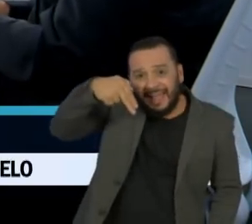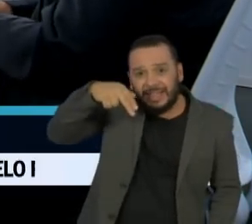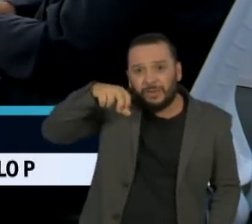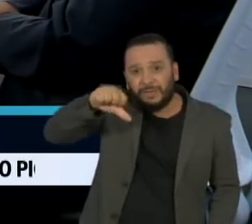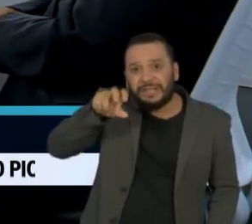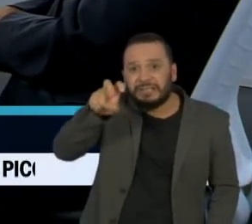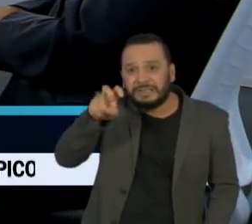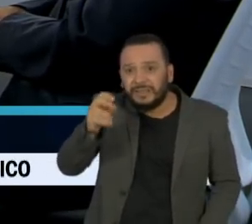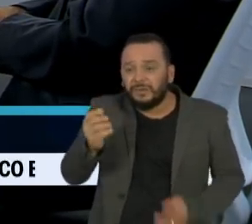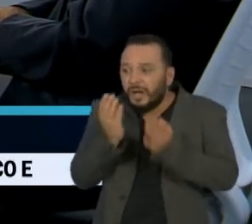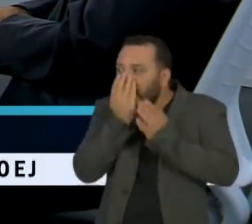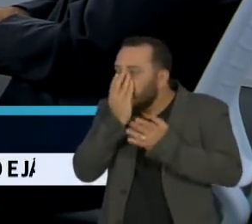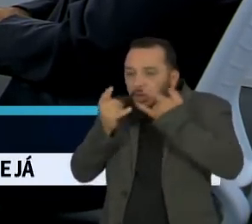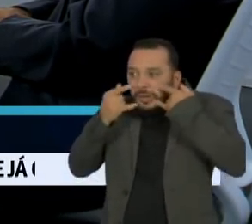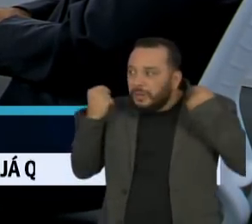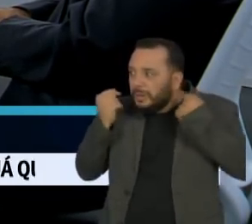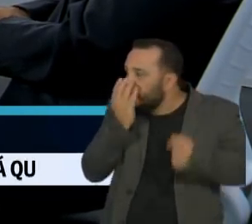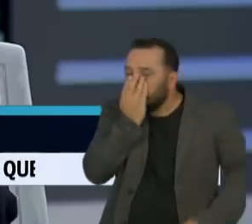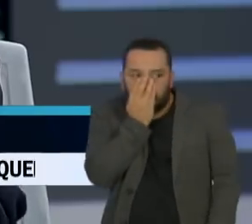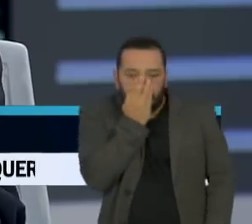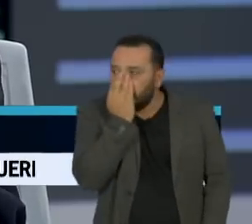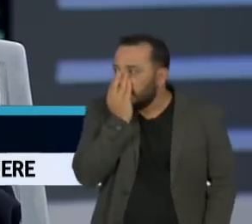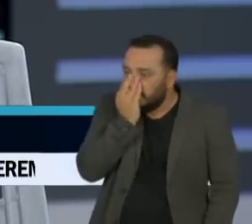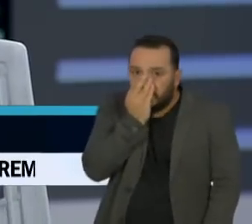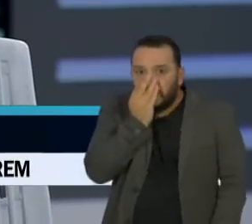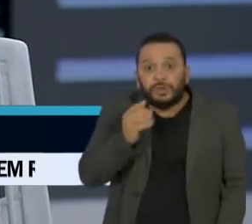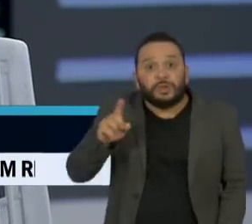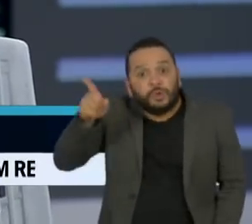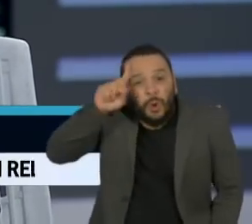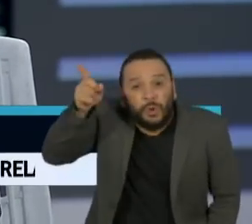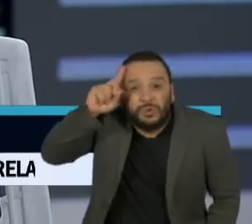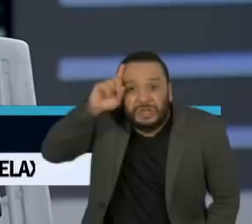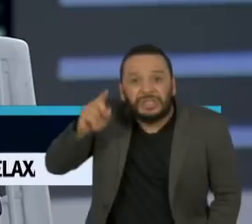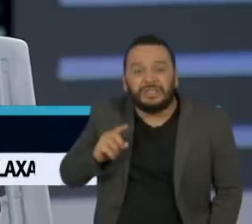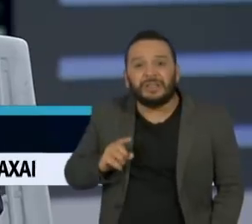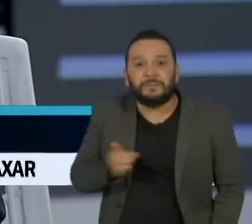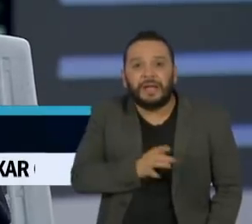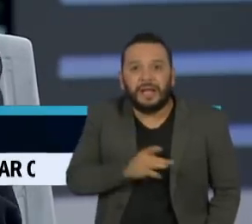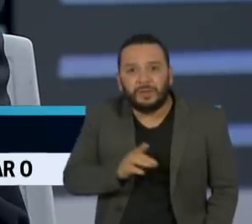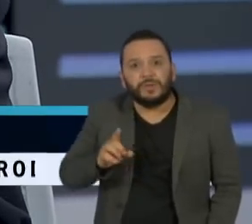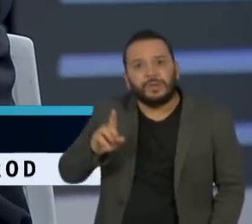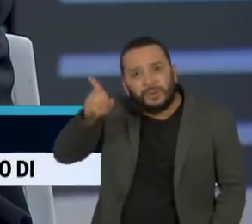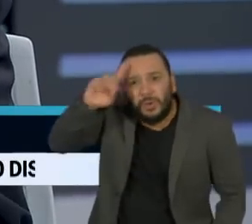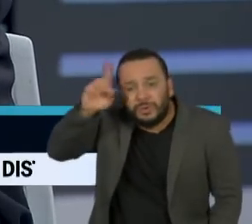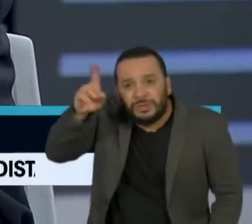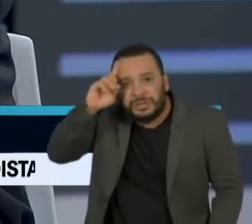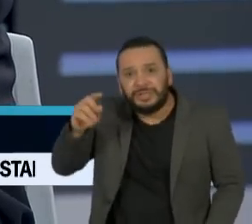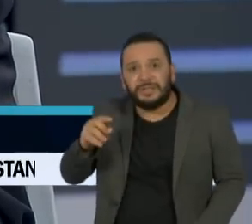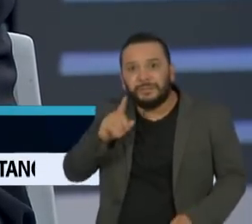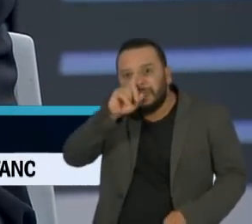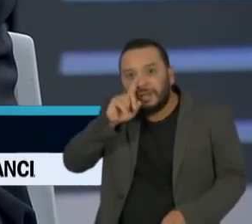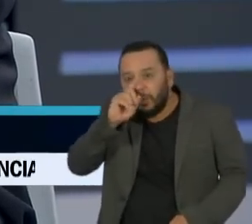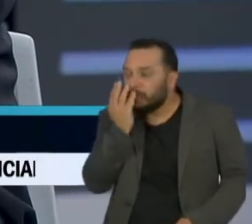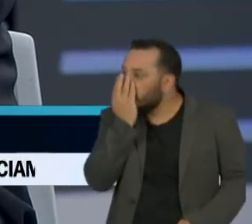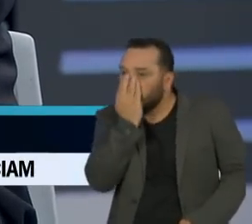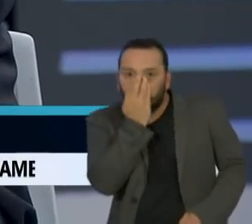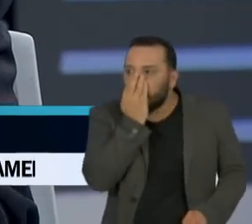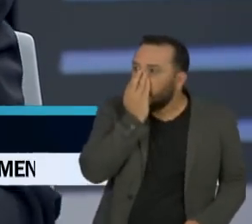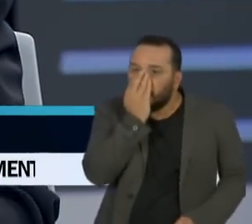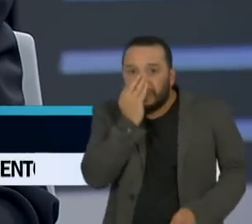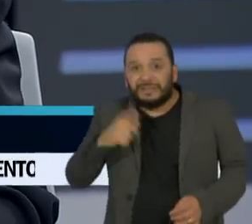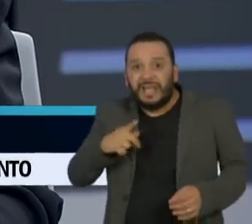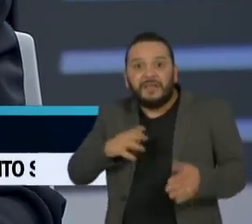ela, para ela, todo dia é lockdown. A vida dela está em lockdown e de muita gente de saúde que está lá no lockdown,